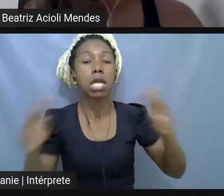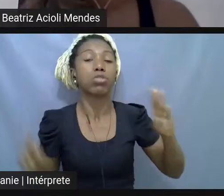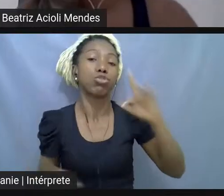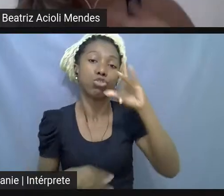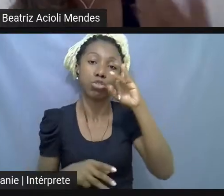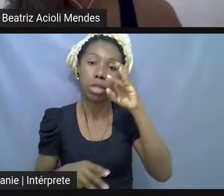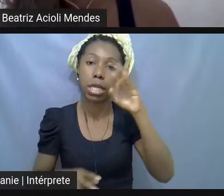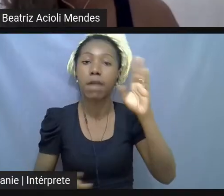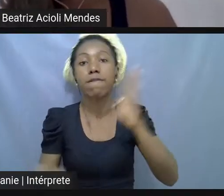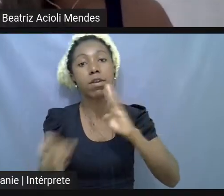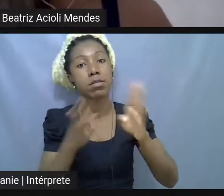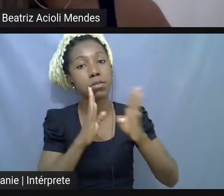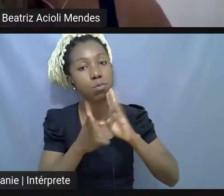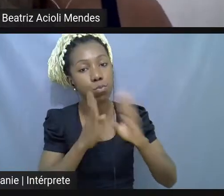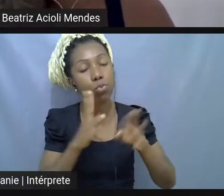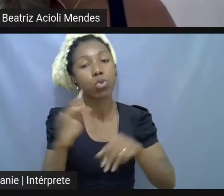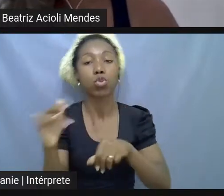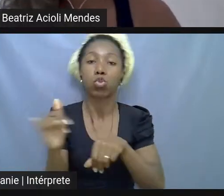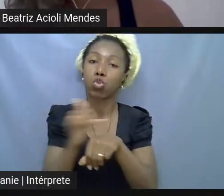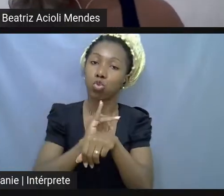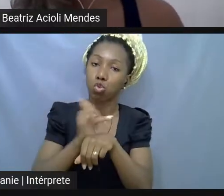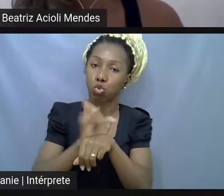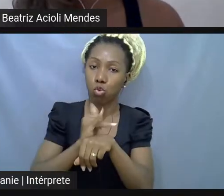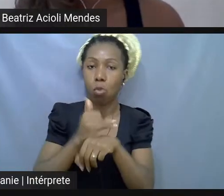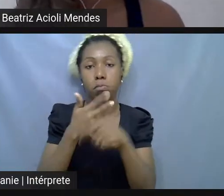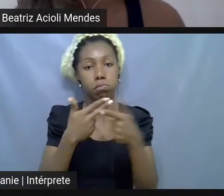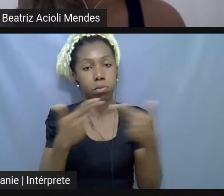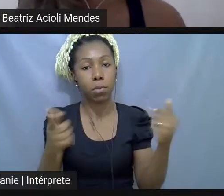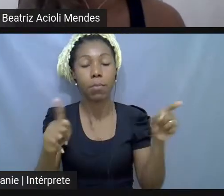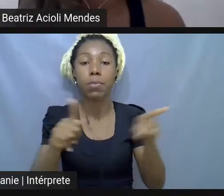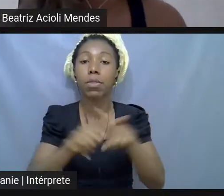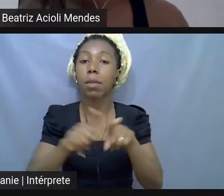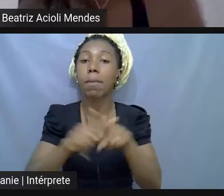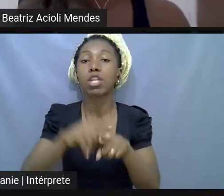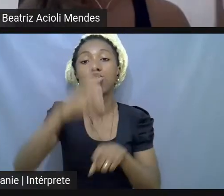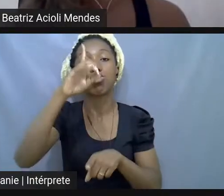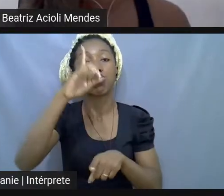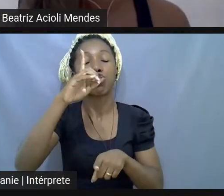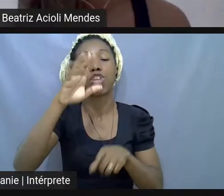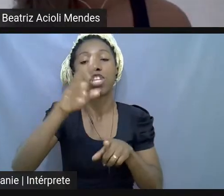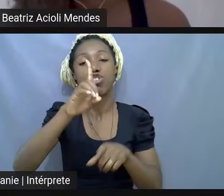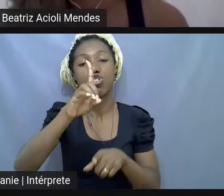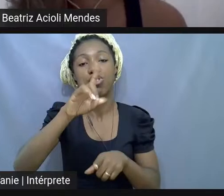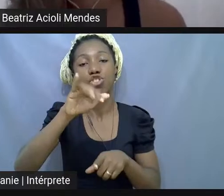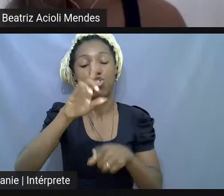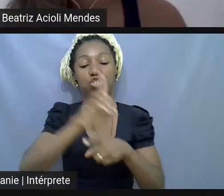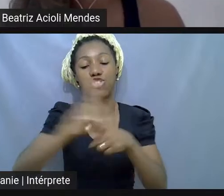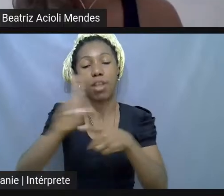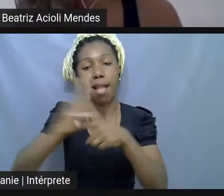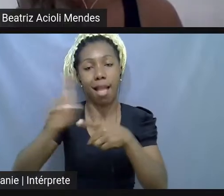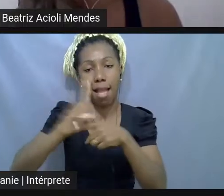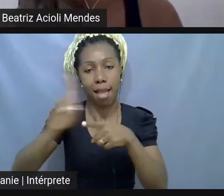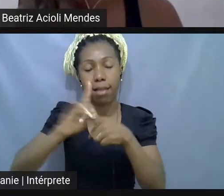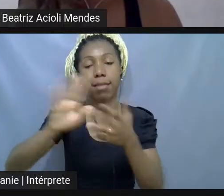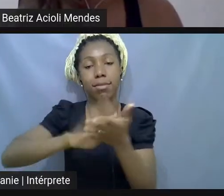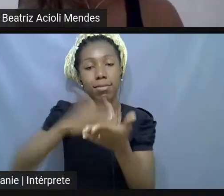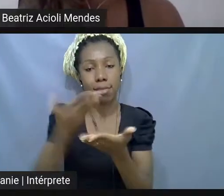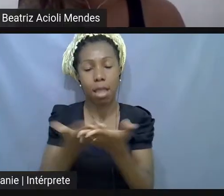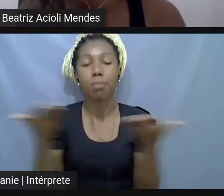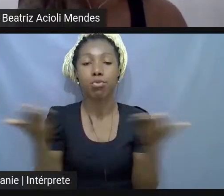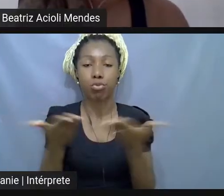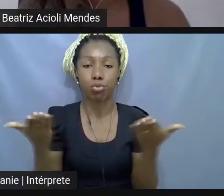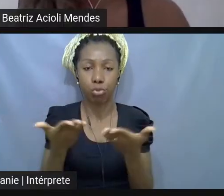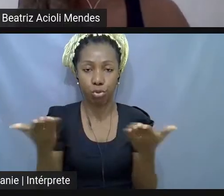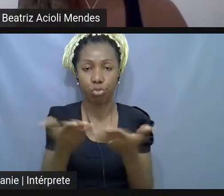YouTube e por aí vai a diretoria de acessibilidade e os nossos intérpretes de hoje que estão aqui conosco